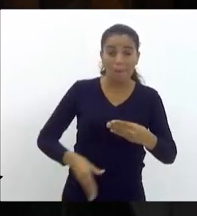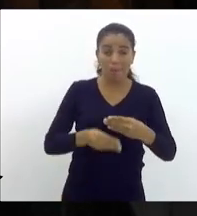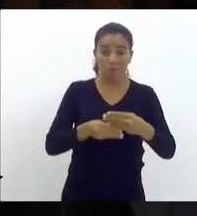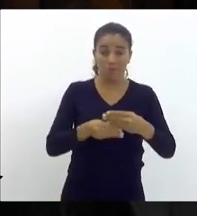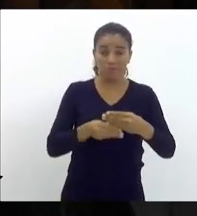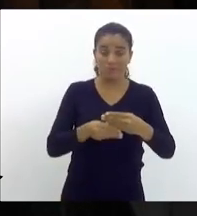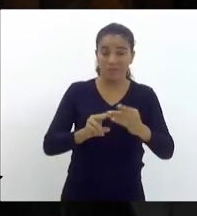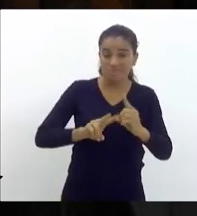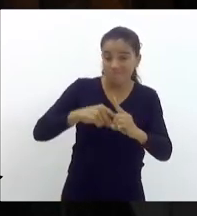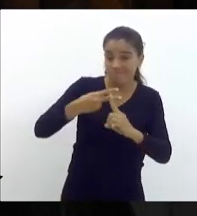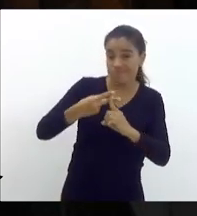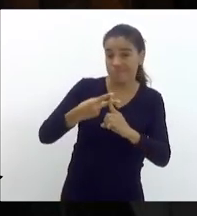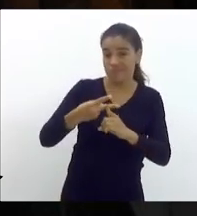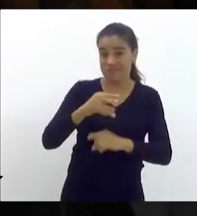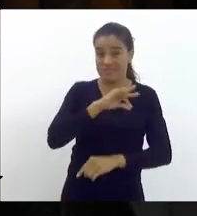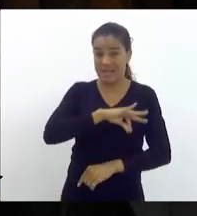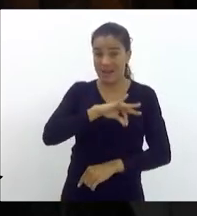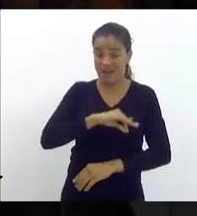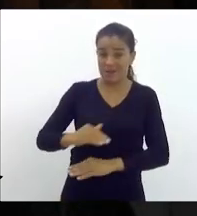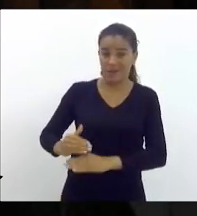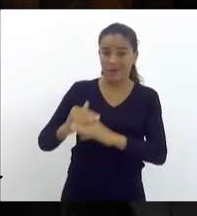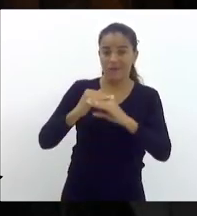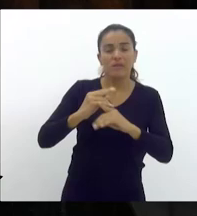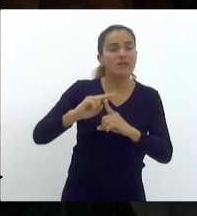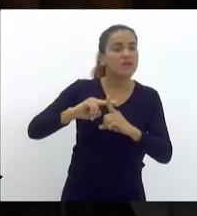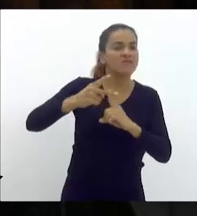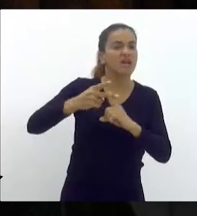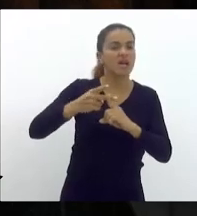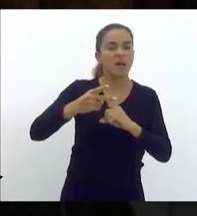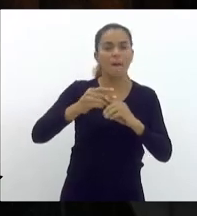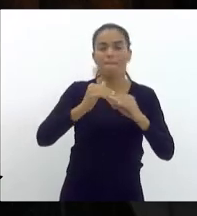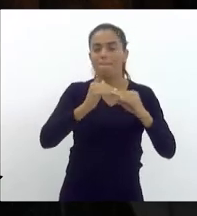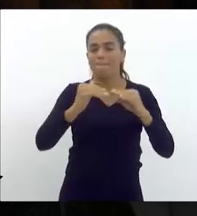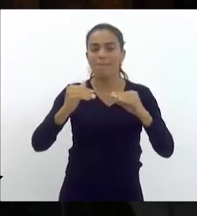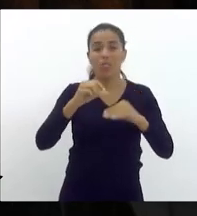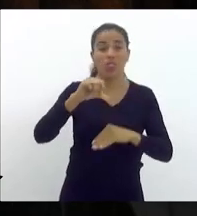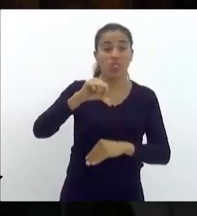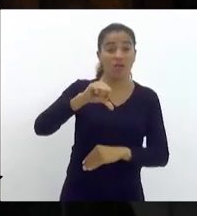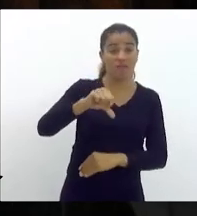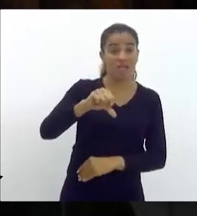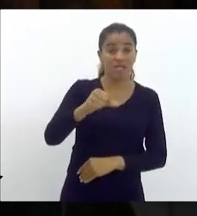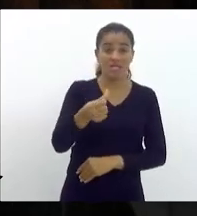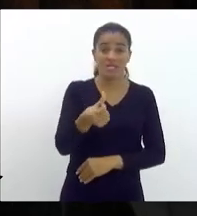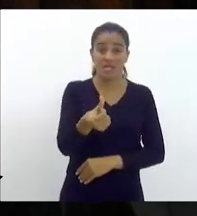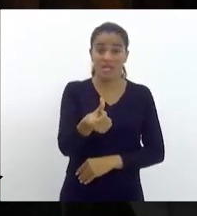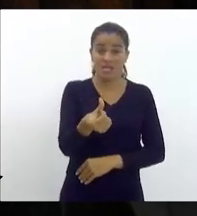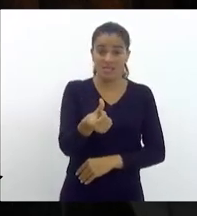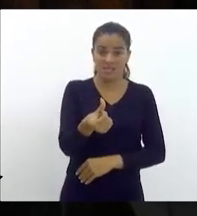representa no piso um acréscimo médio de 96%.